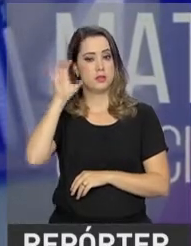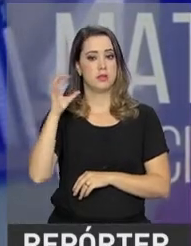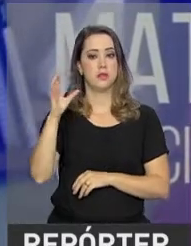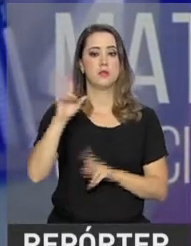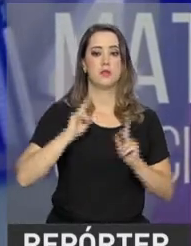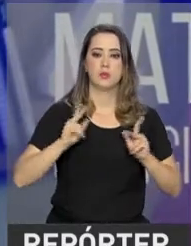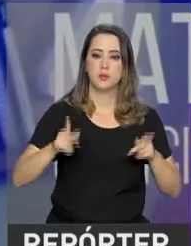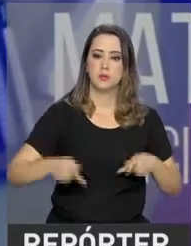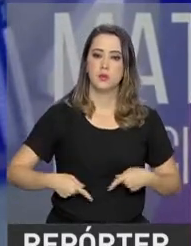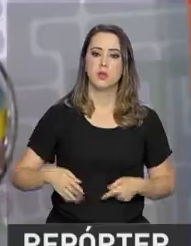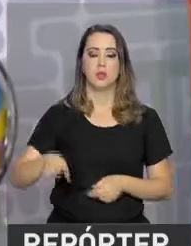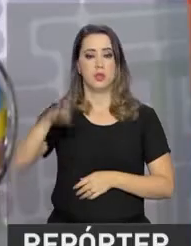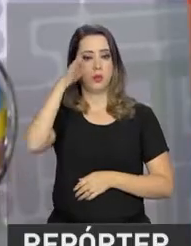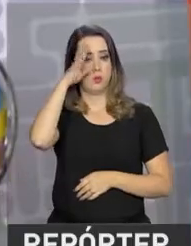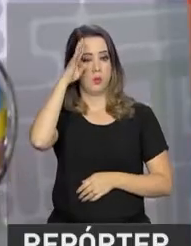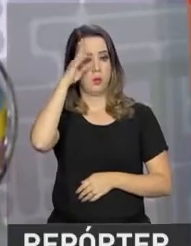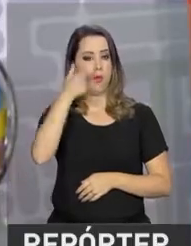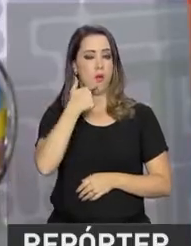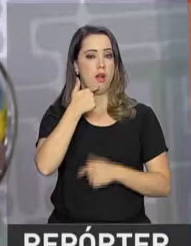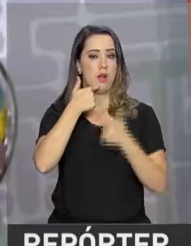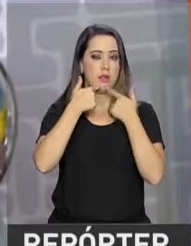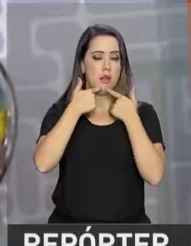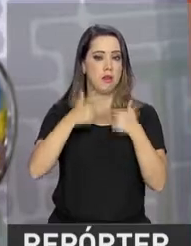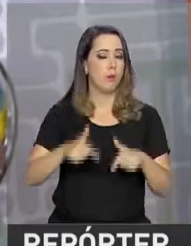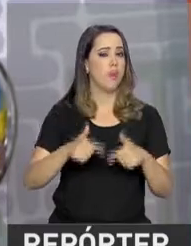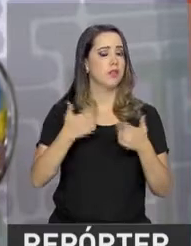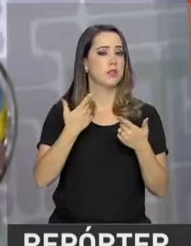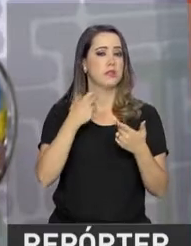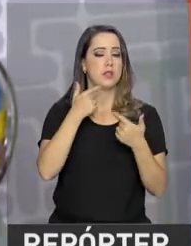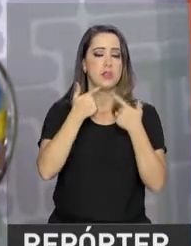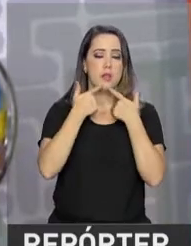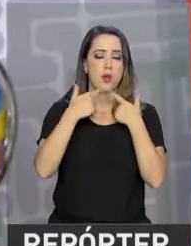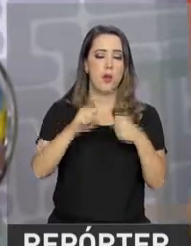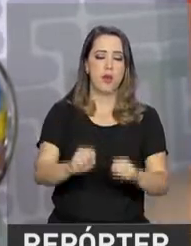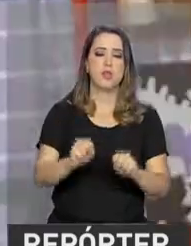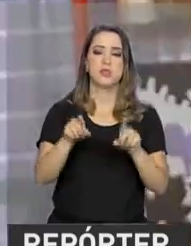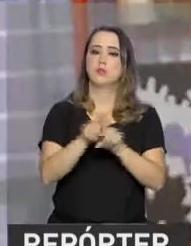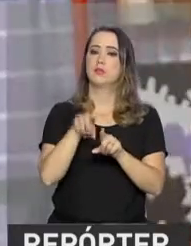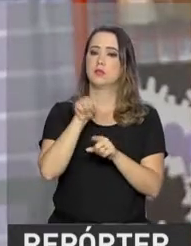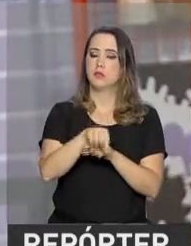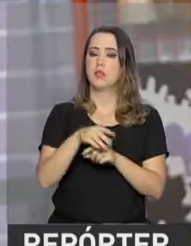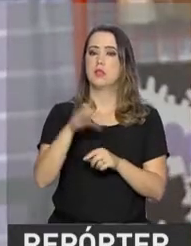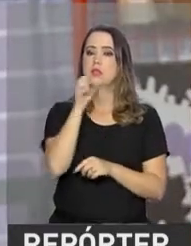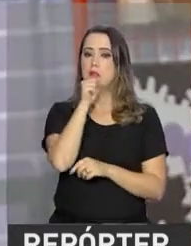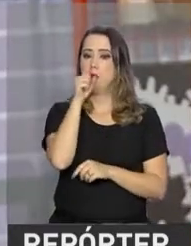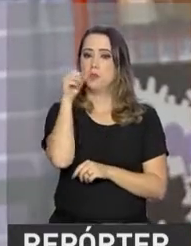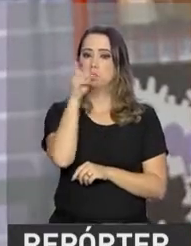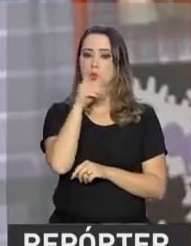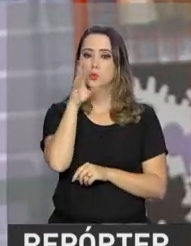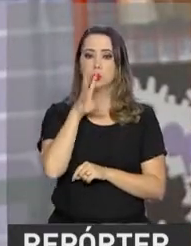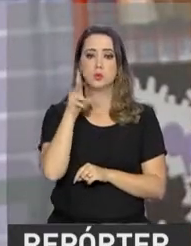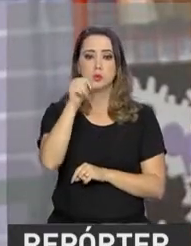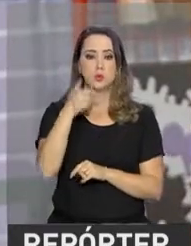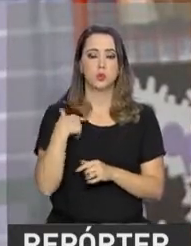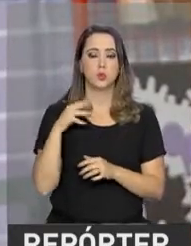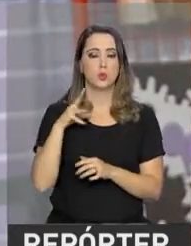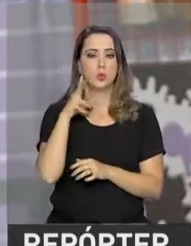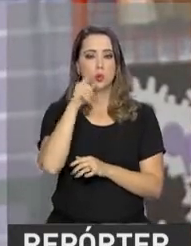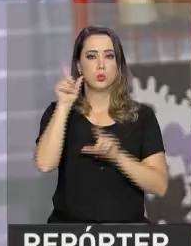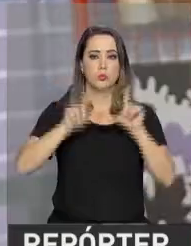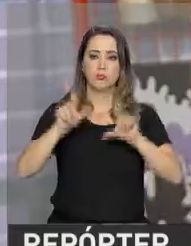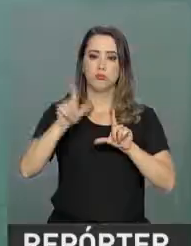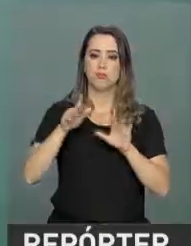quarta, aula de linguagens. Além dos episódios diários, sábado e domingo tem maratona, com exibição de todos os episódios da semana.